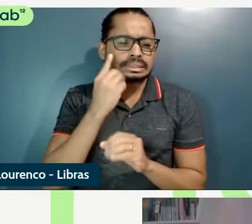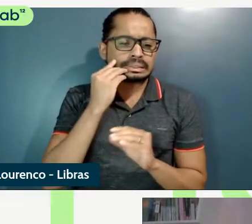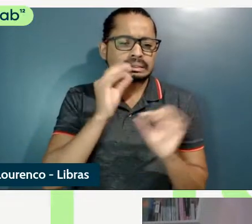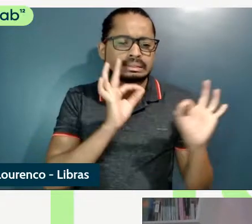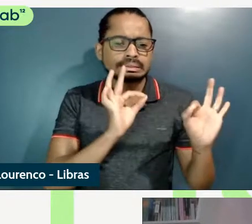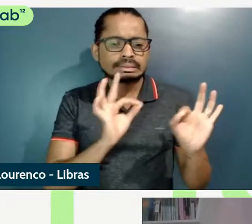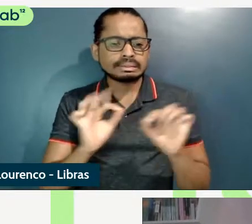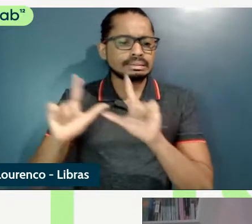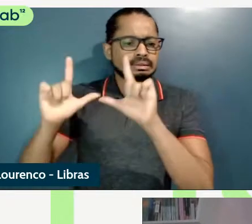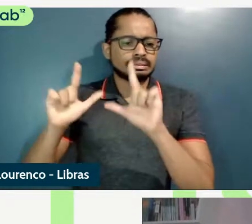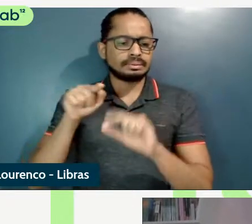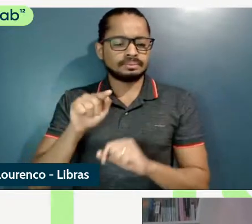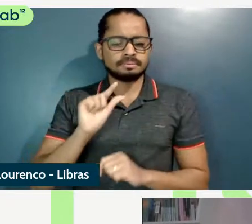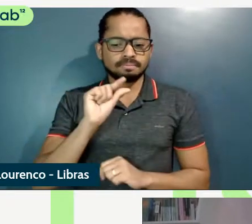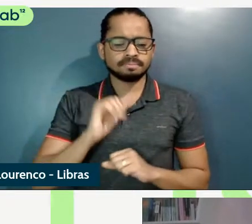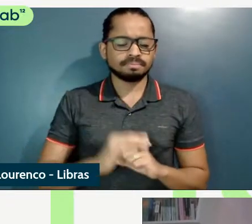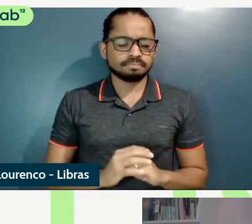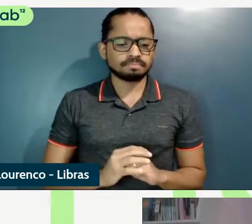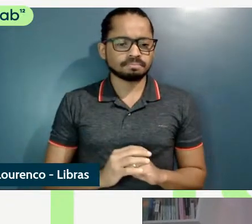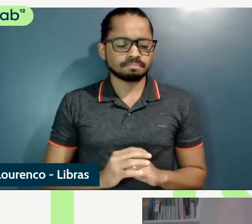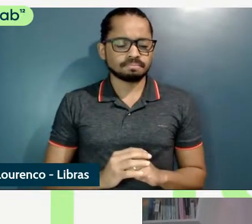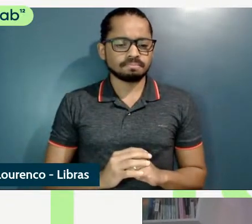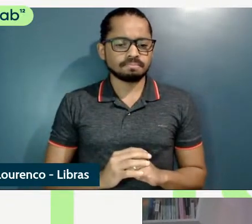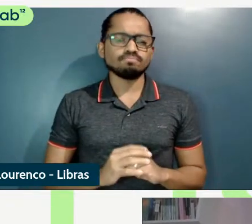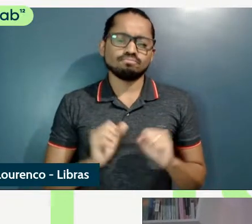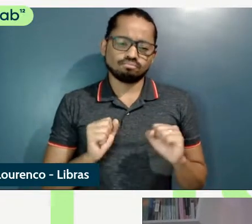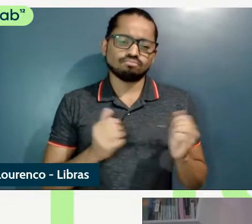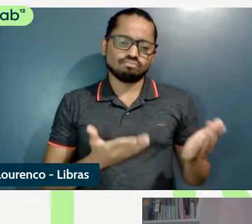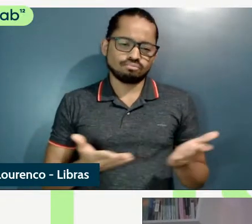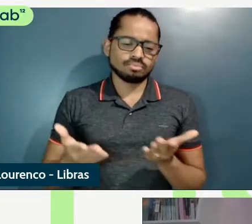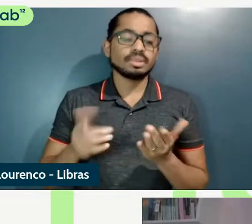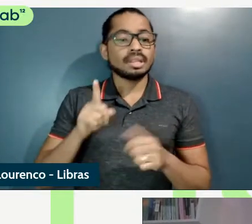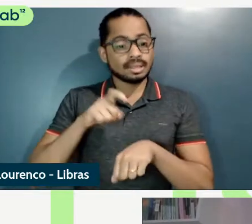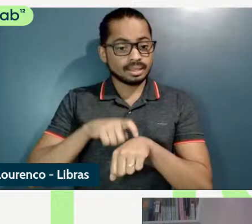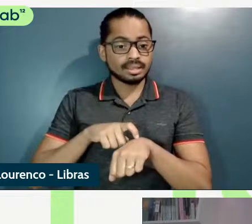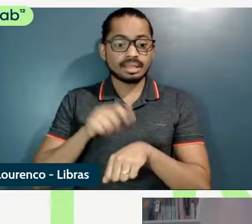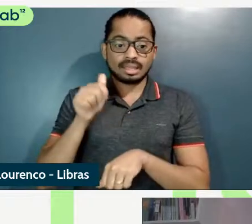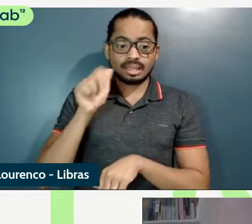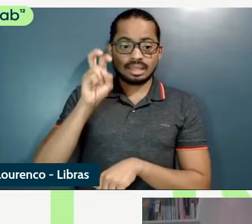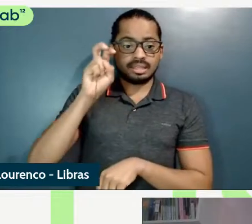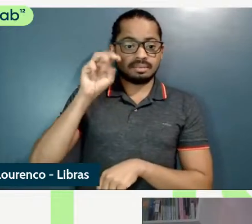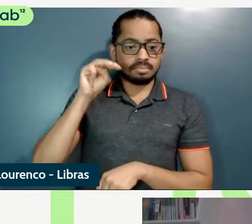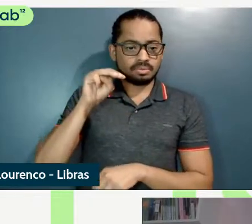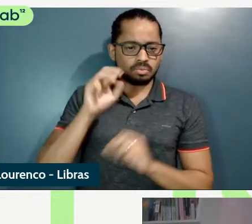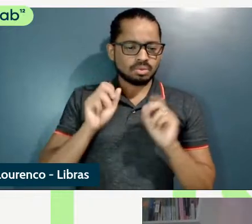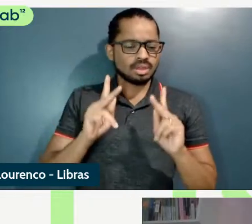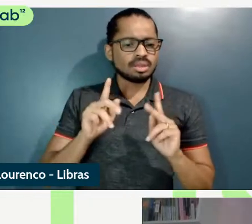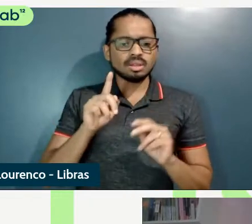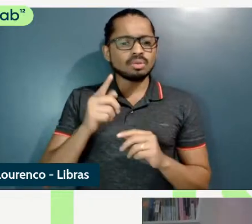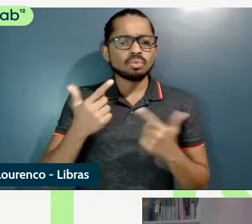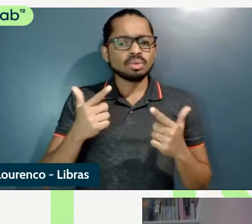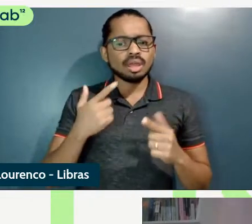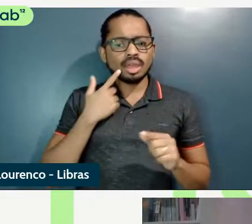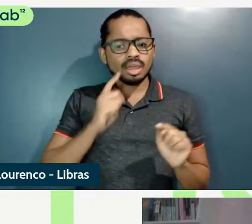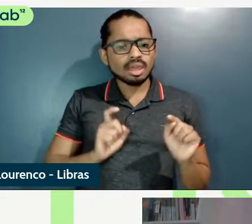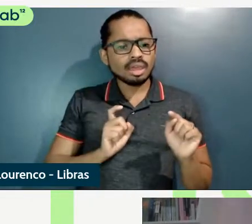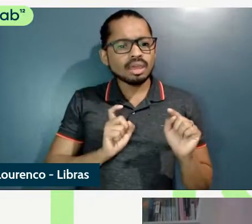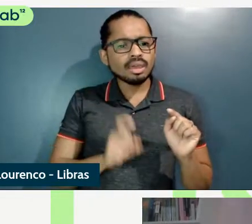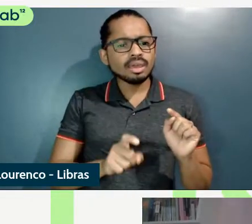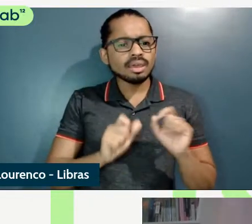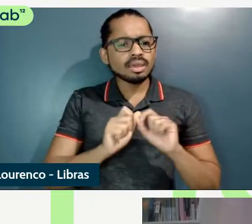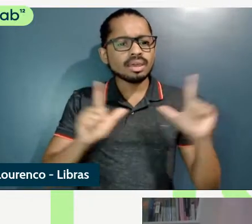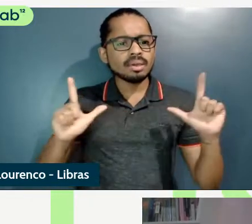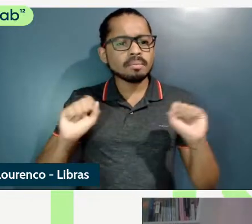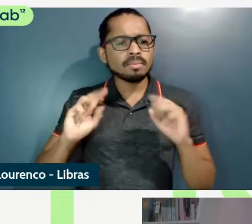tá bem por favor fica à vontade 15 minutos tá é porque aqui não me aparece a opção de compartilhar o PowerPoint